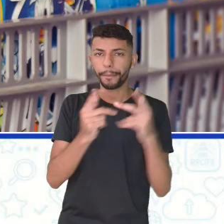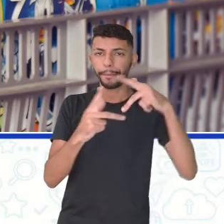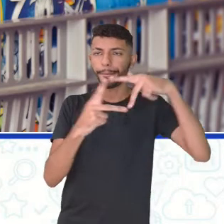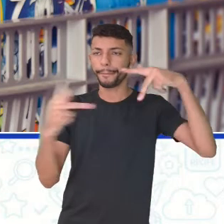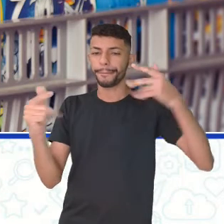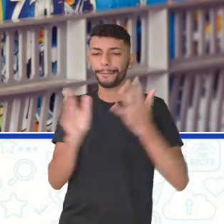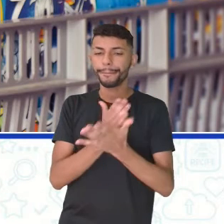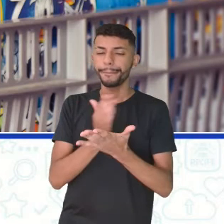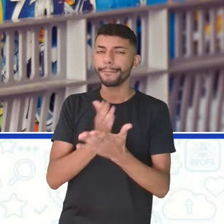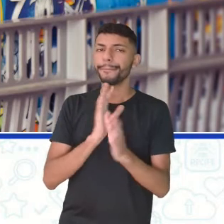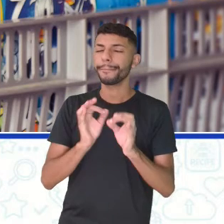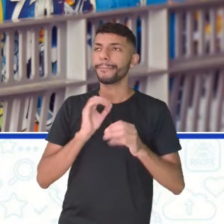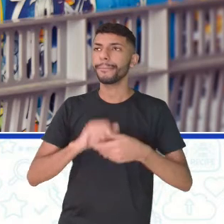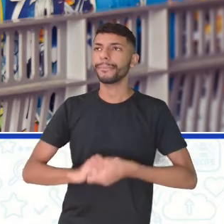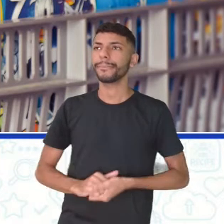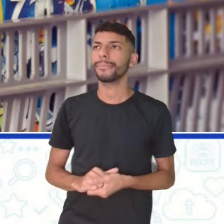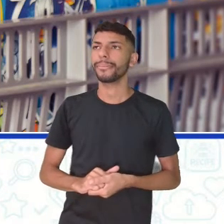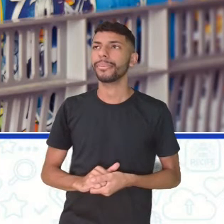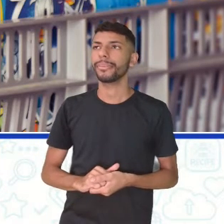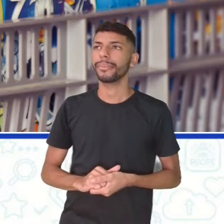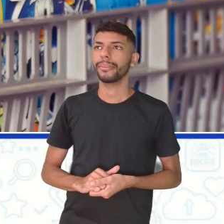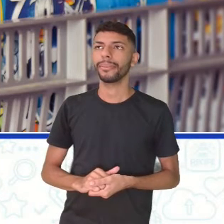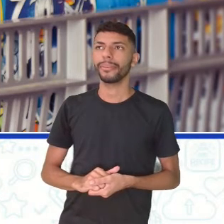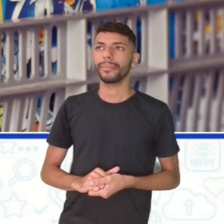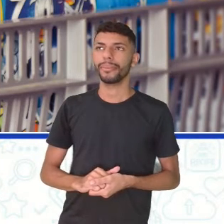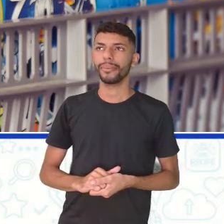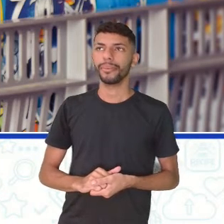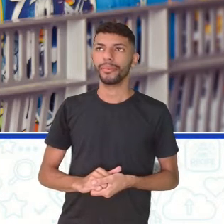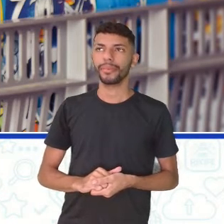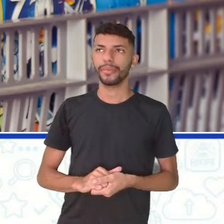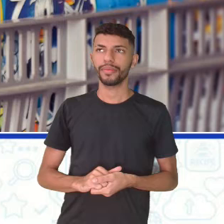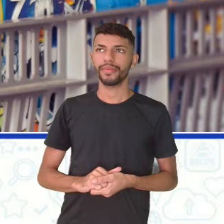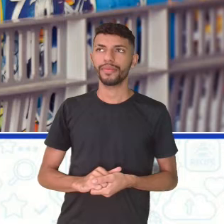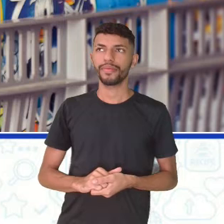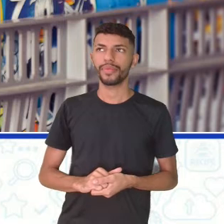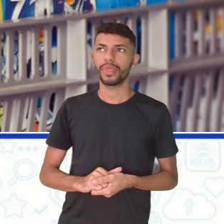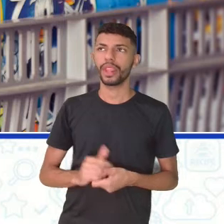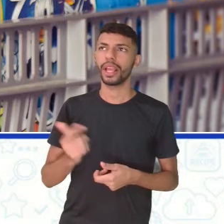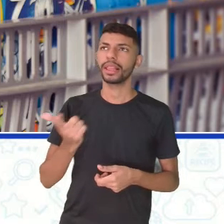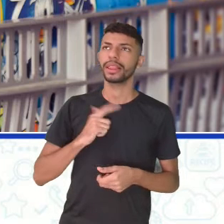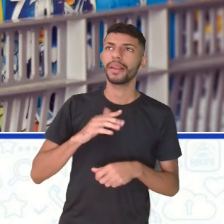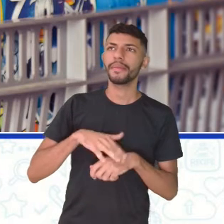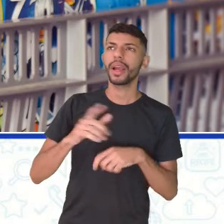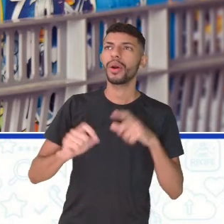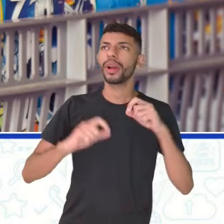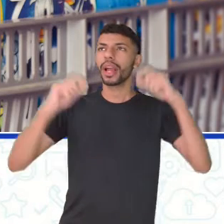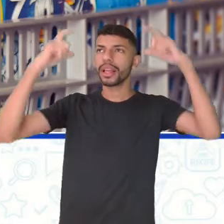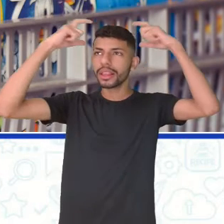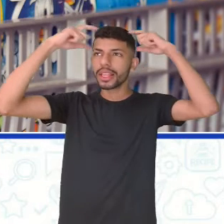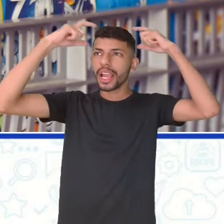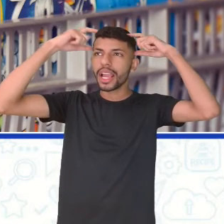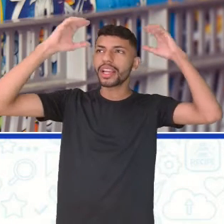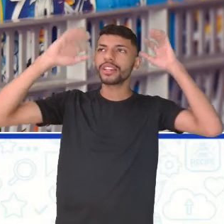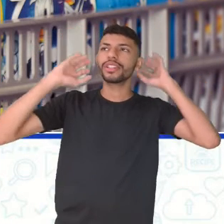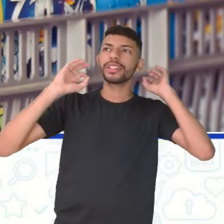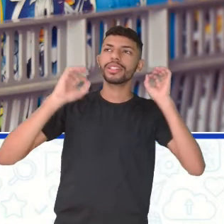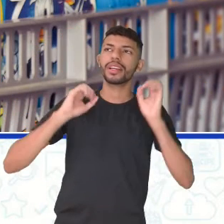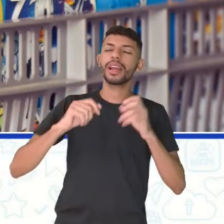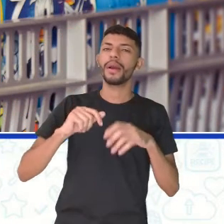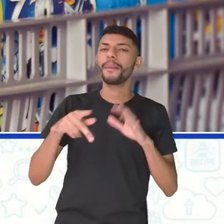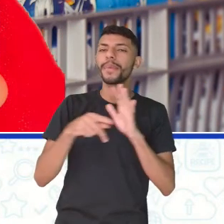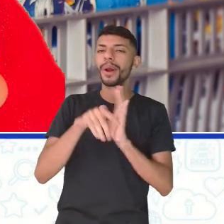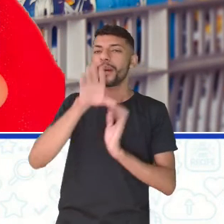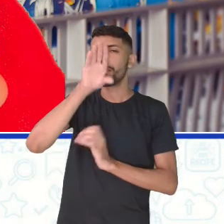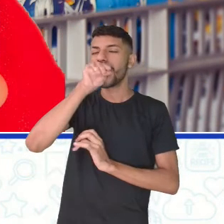clássico, agora não mais, de aventura e de super-herói, e quadrinhos mais da Disney, né? DuckTales, Duck Donald,